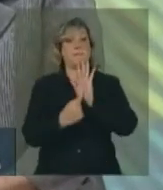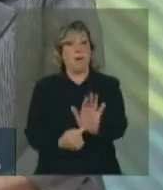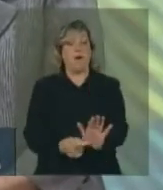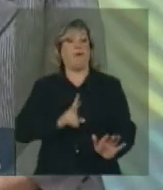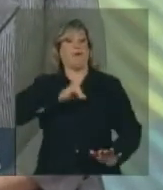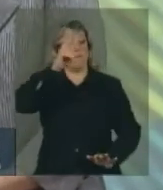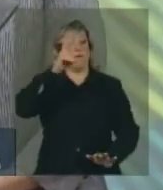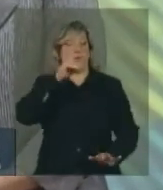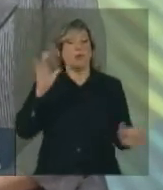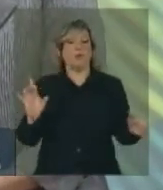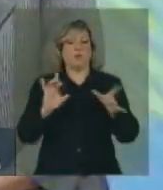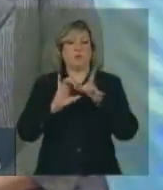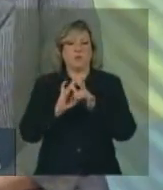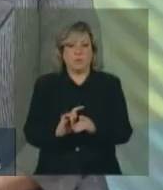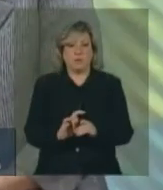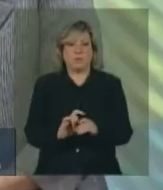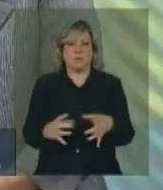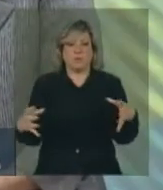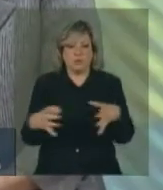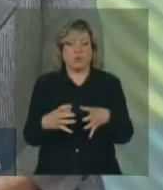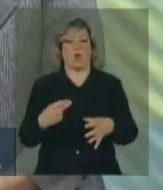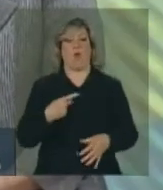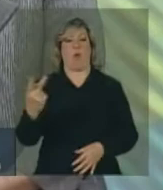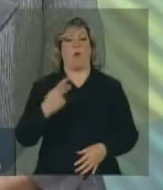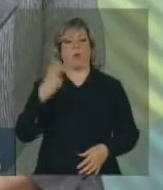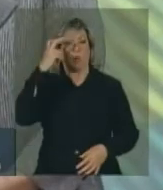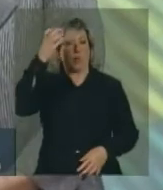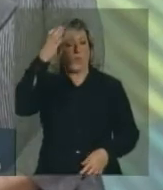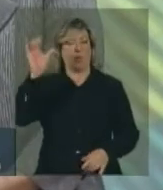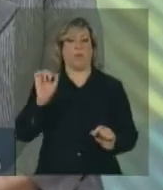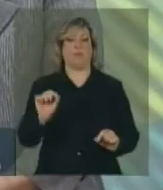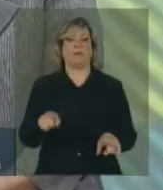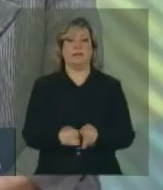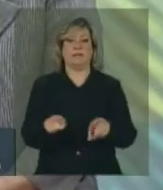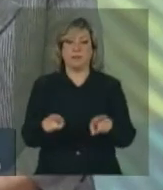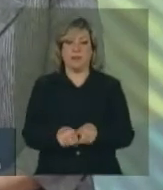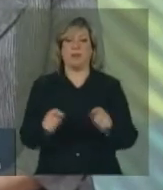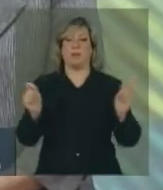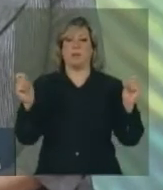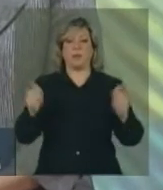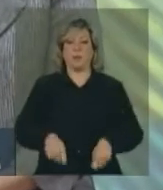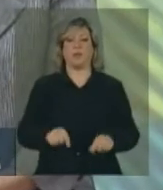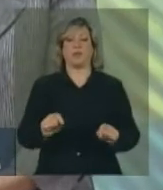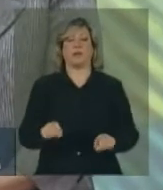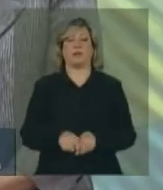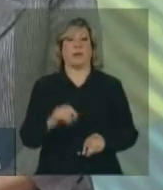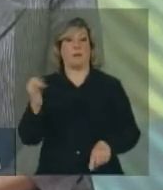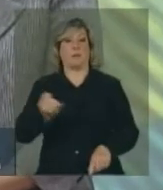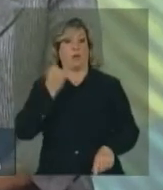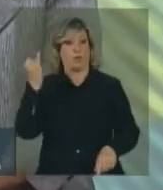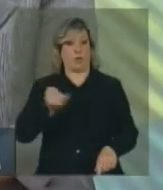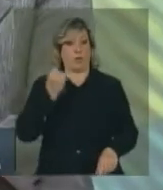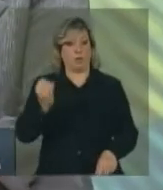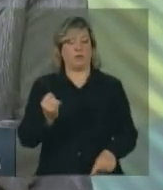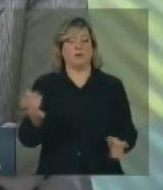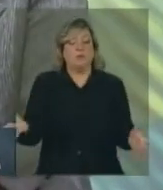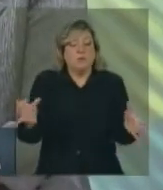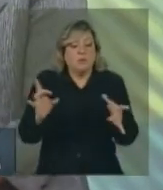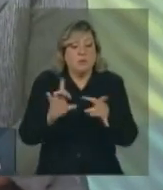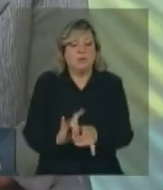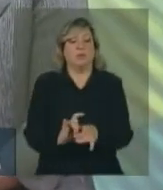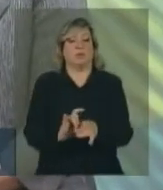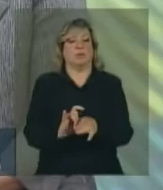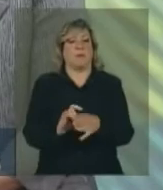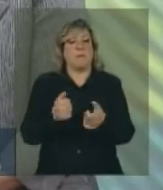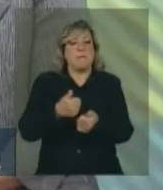atração entre nossas culturas, além de constituir-se em importante elemento de aproximação